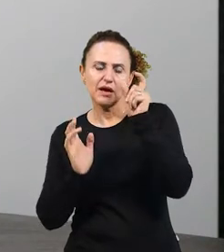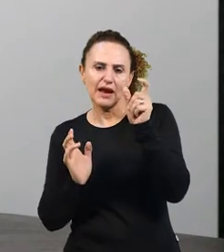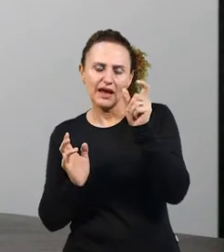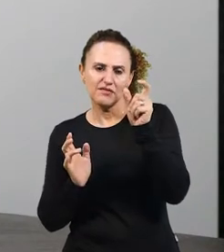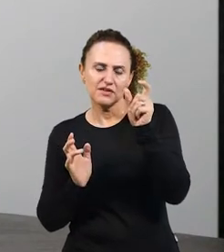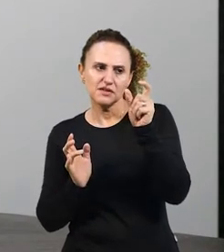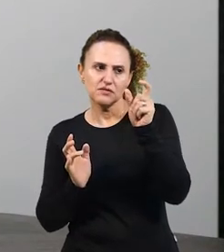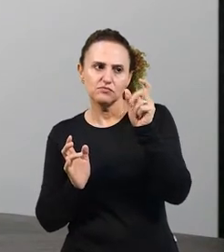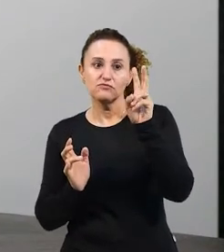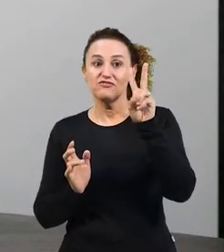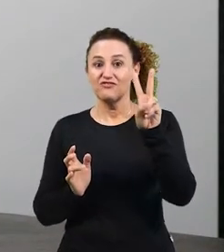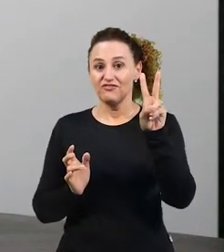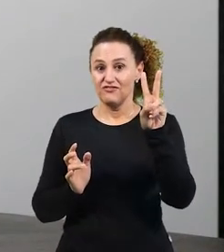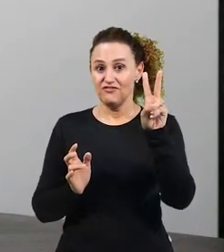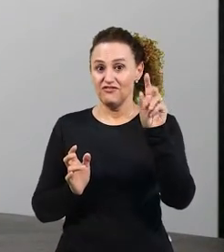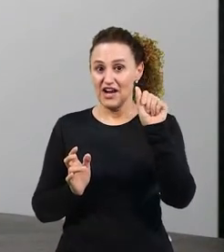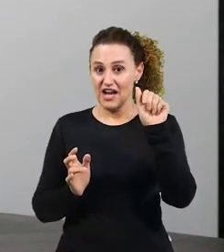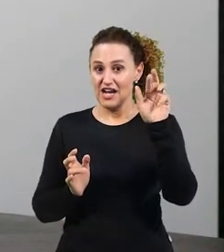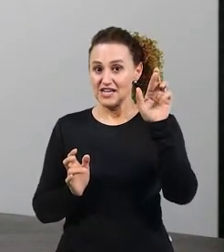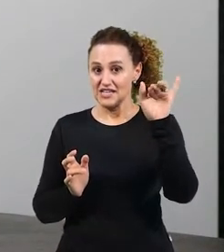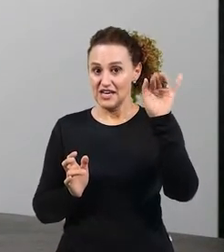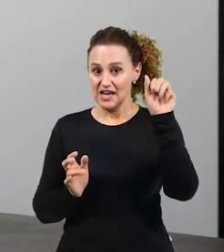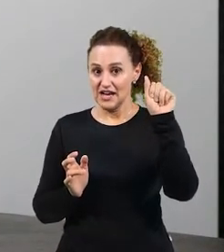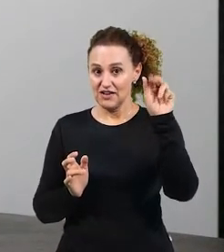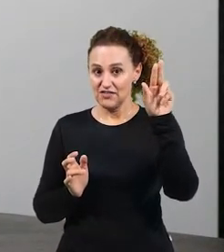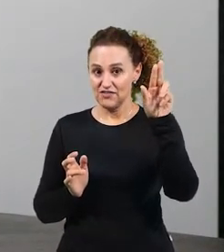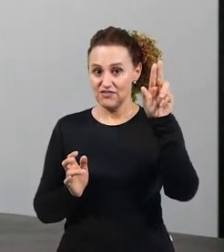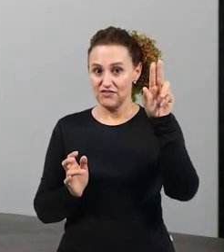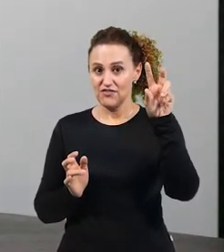Então, nós já vimos o que que acontece com elas.